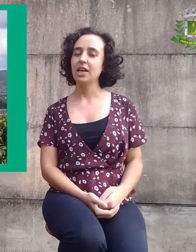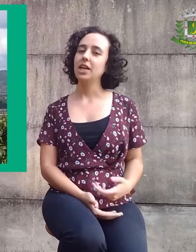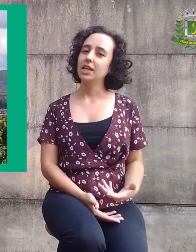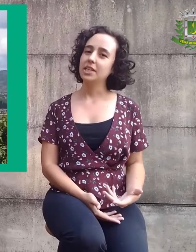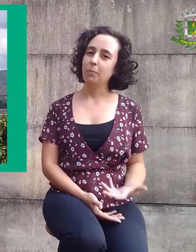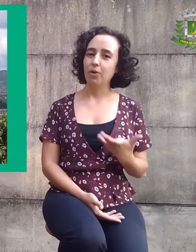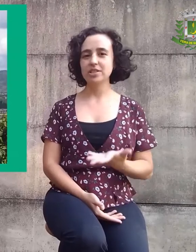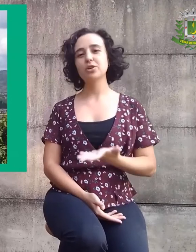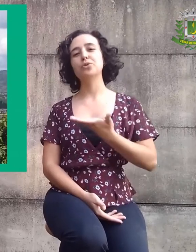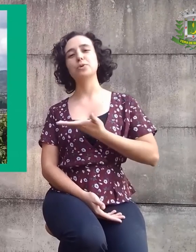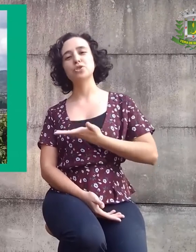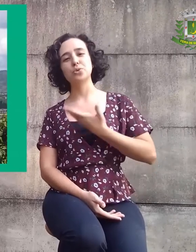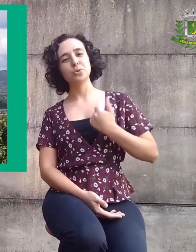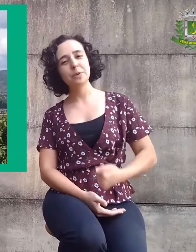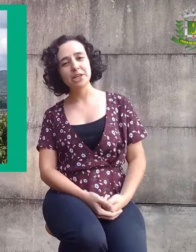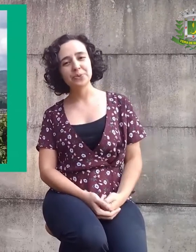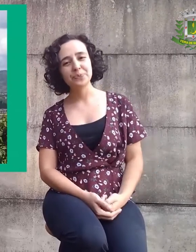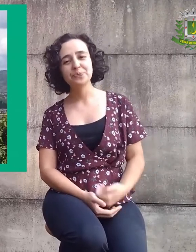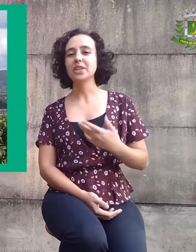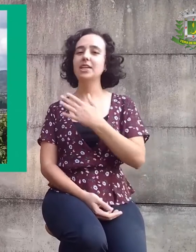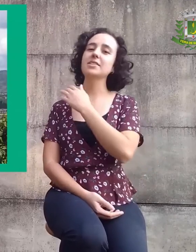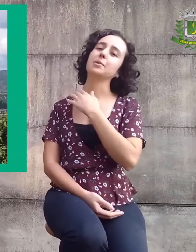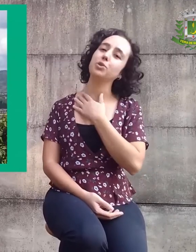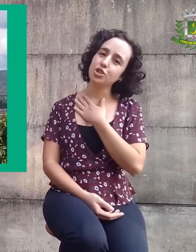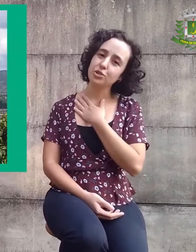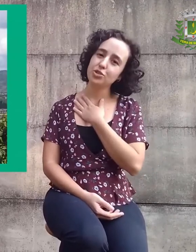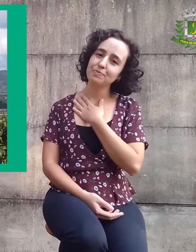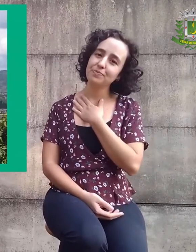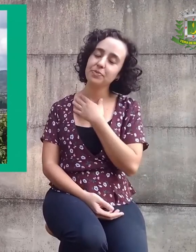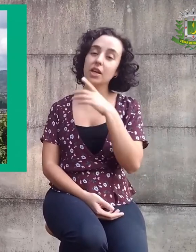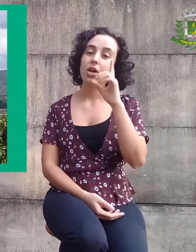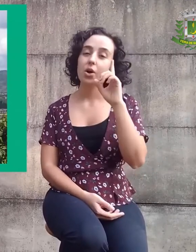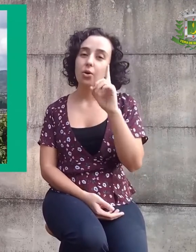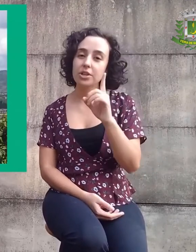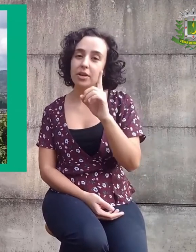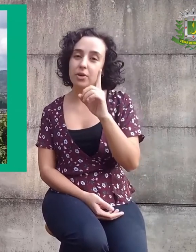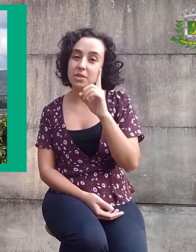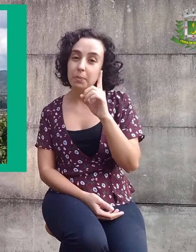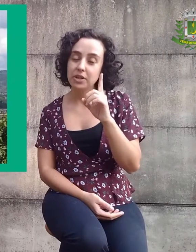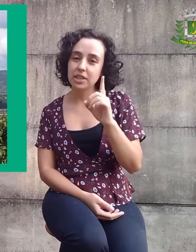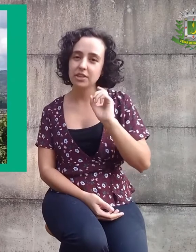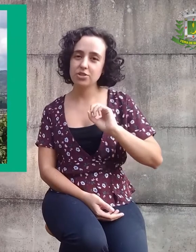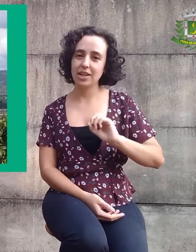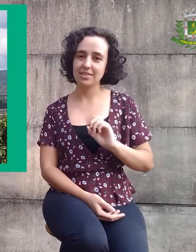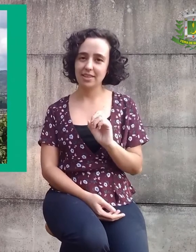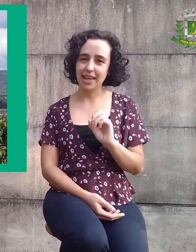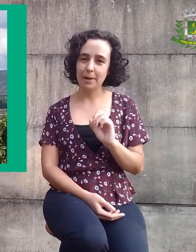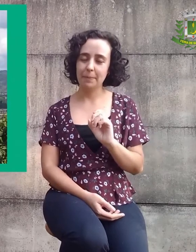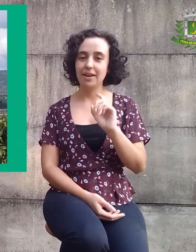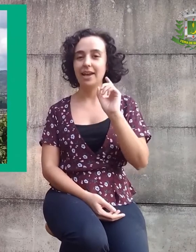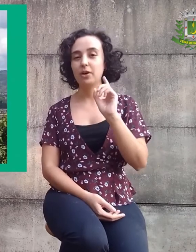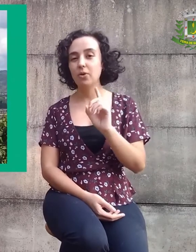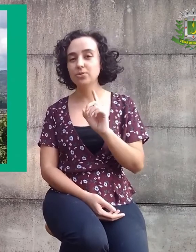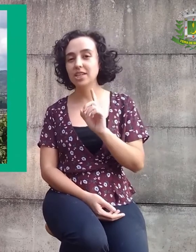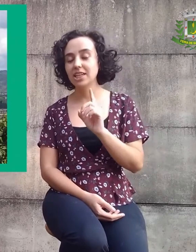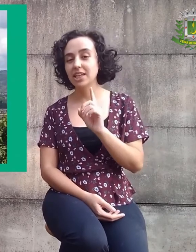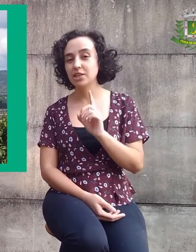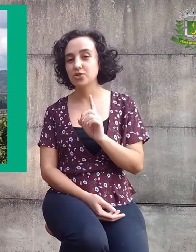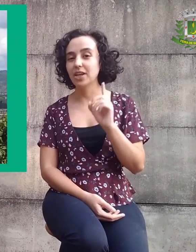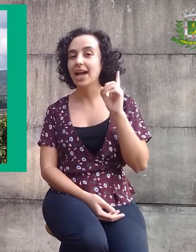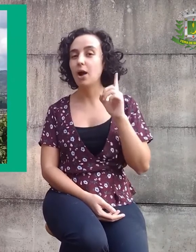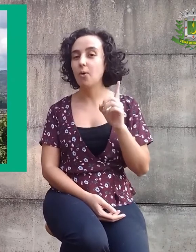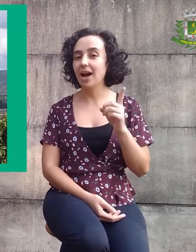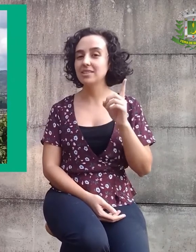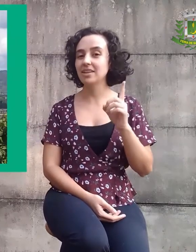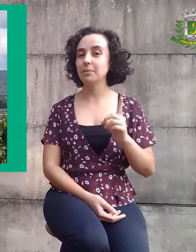Depois, eu vou para o segundo plano. E assim por diante. Outra coisa importante nessa etapa é conseguir